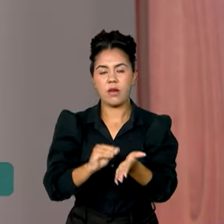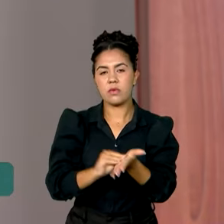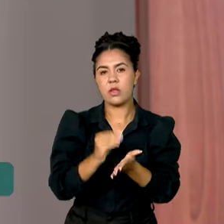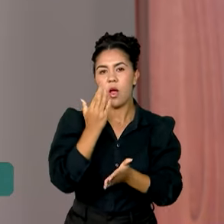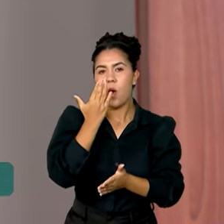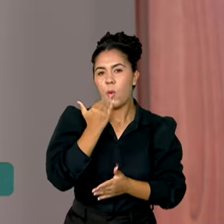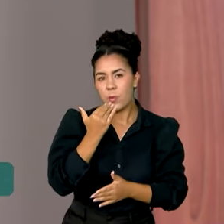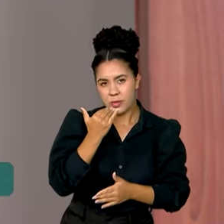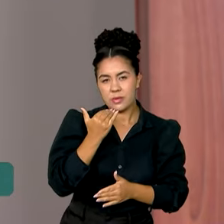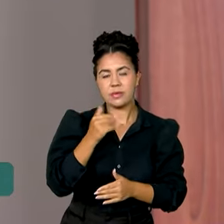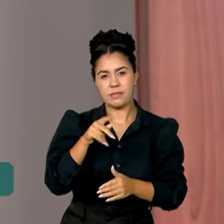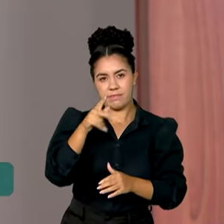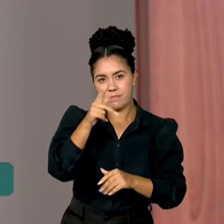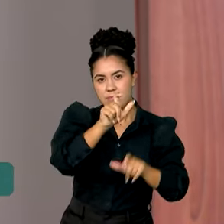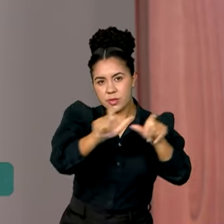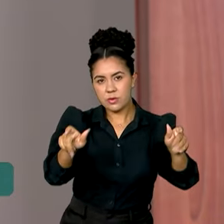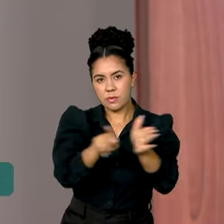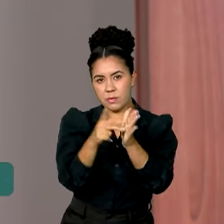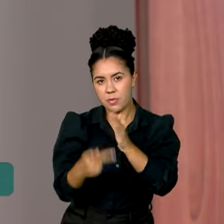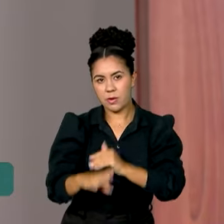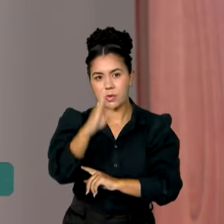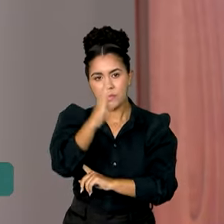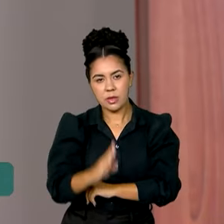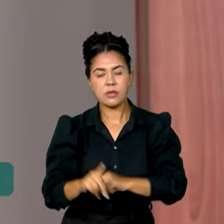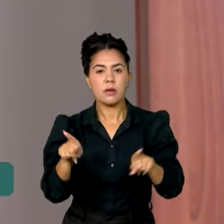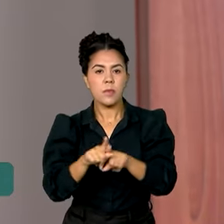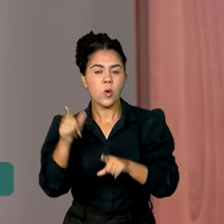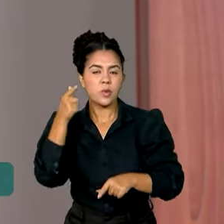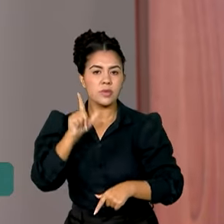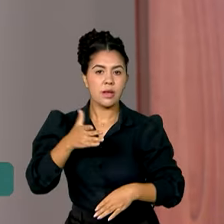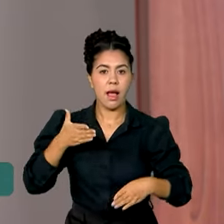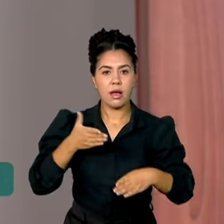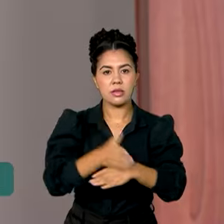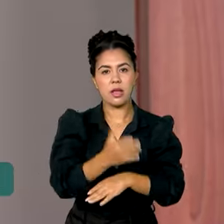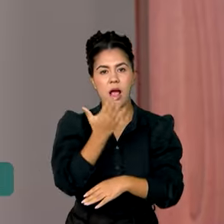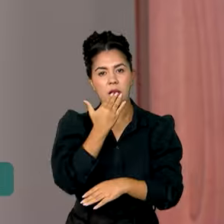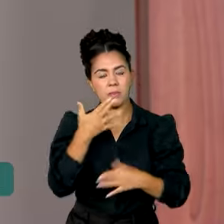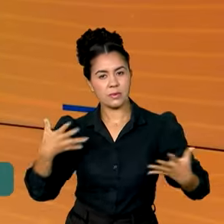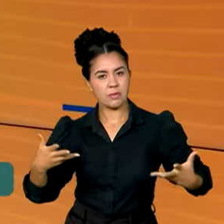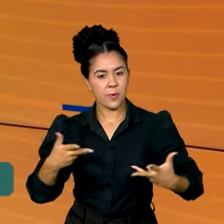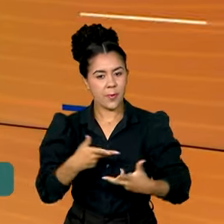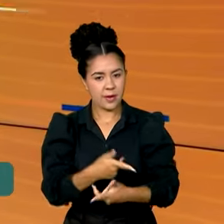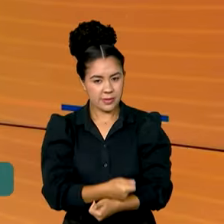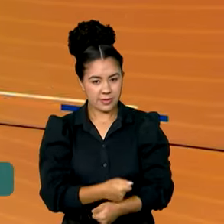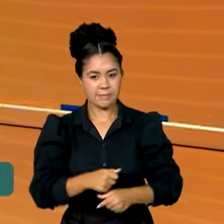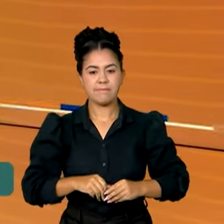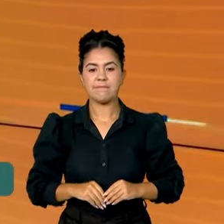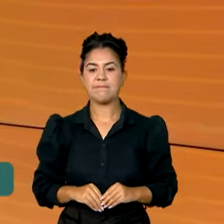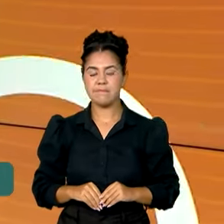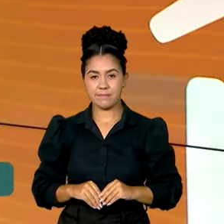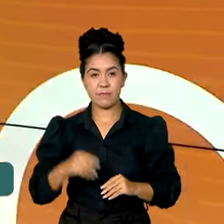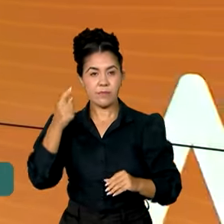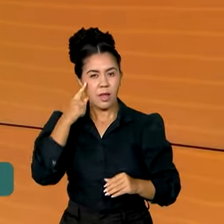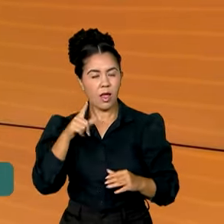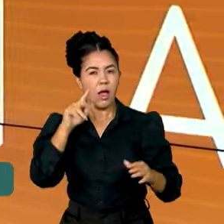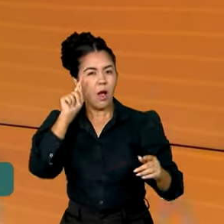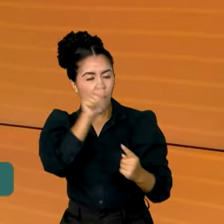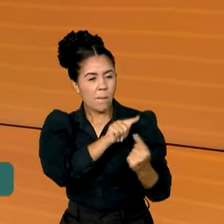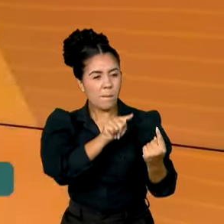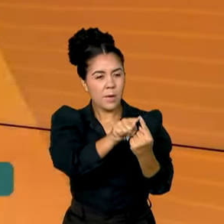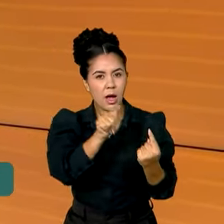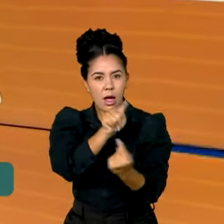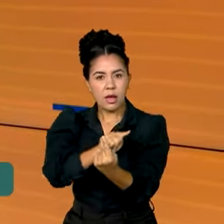mais do que isso, que todos os cidadãos tenham acesso a uma alimentação de qualidade. De olho nessas metas, foram